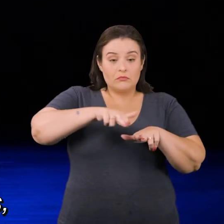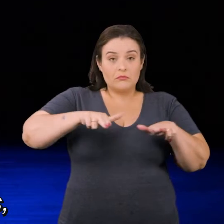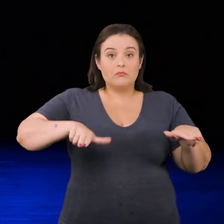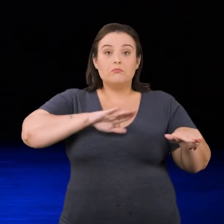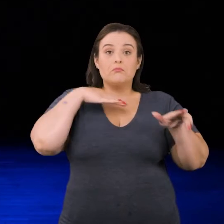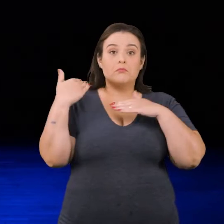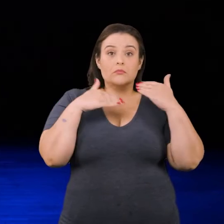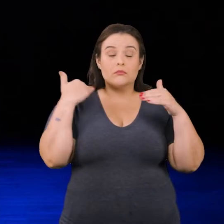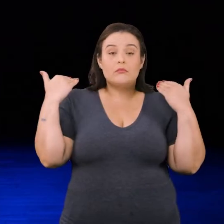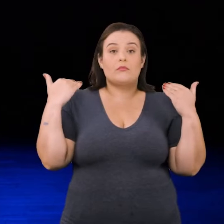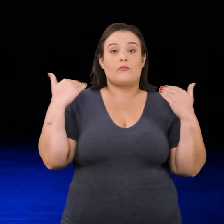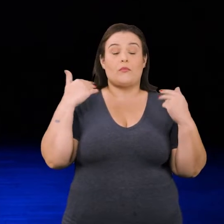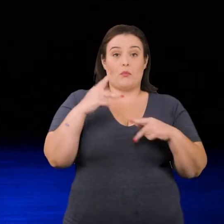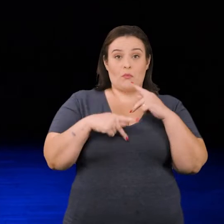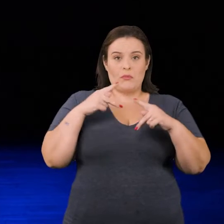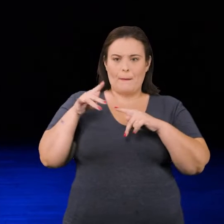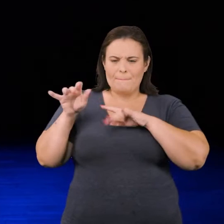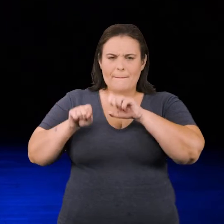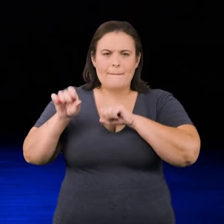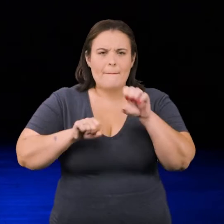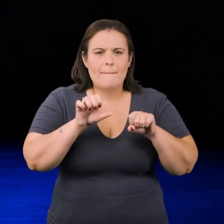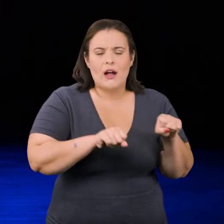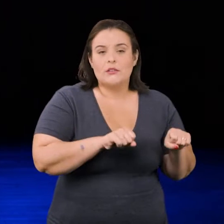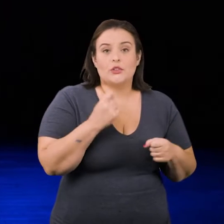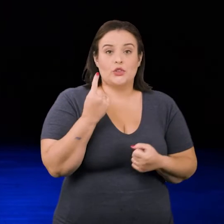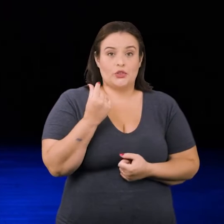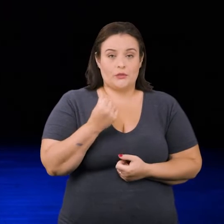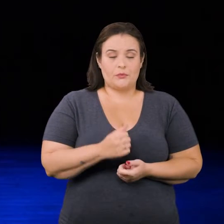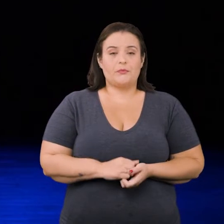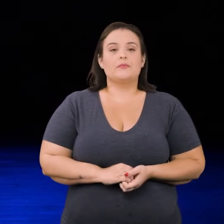mortos, a população local realizou um saque desse dinheiro.